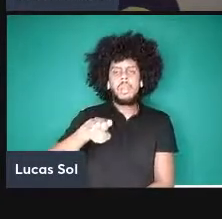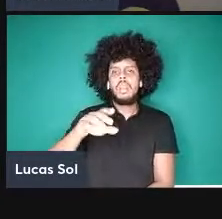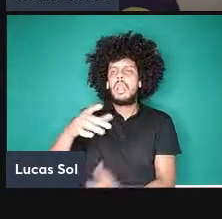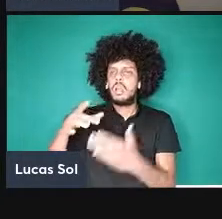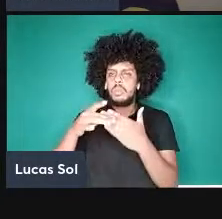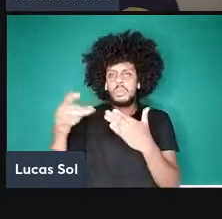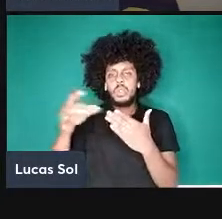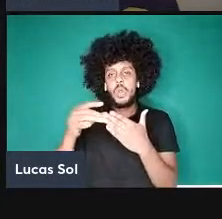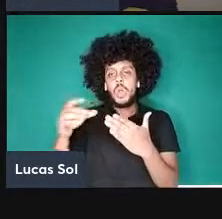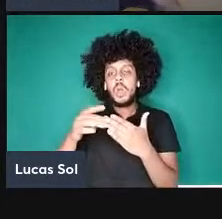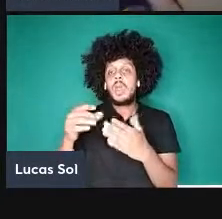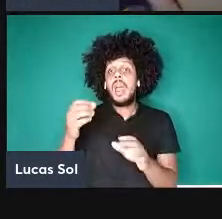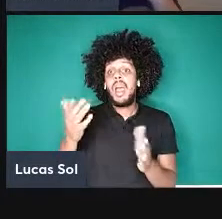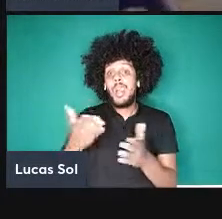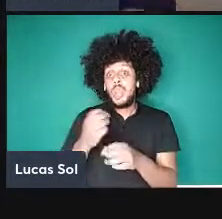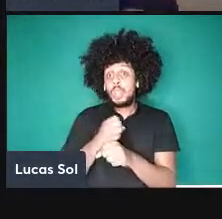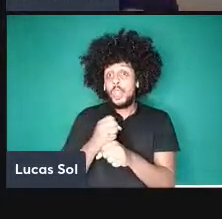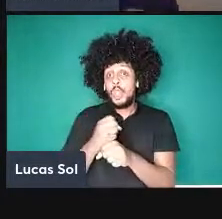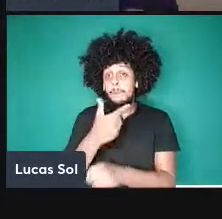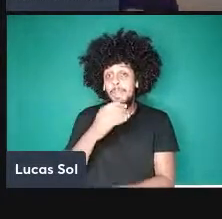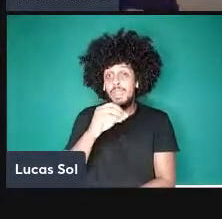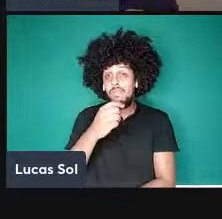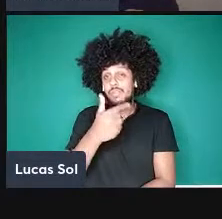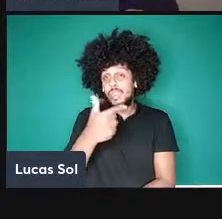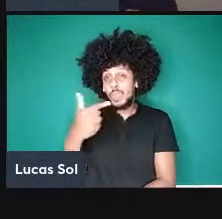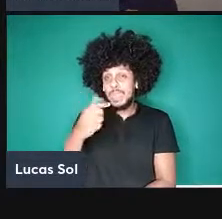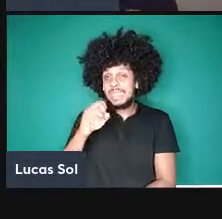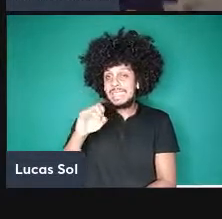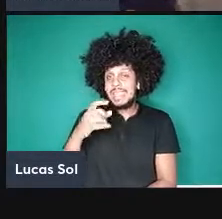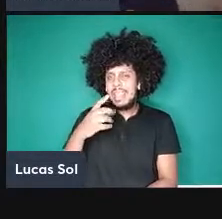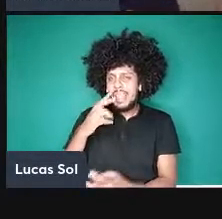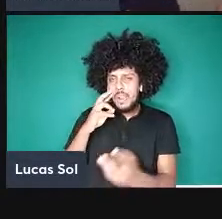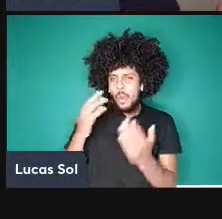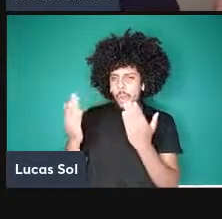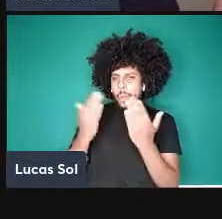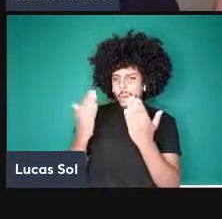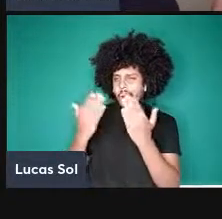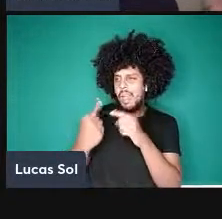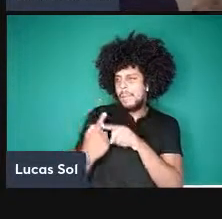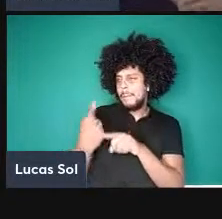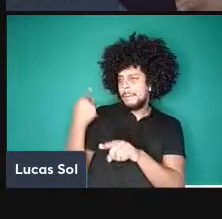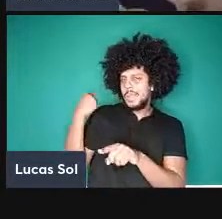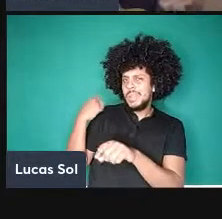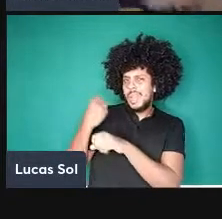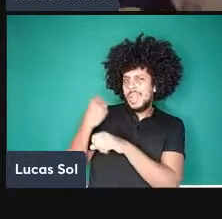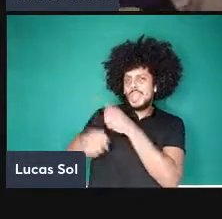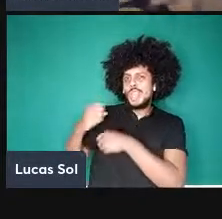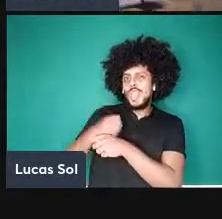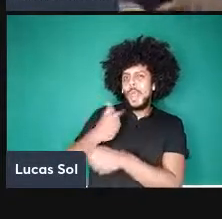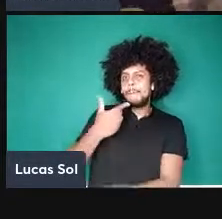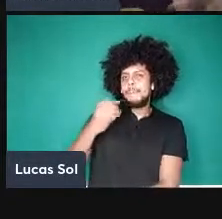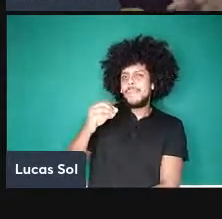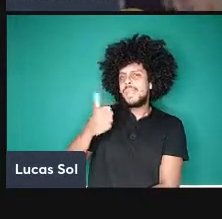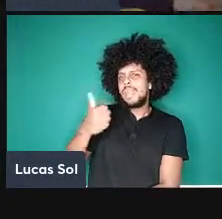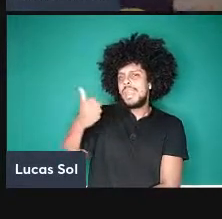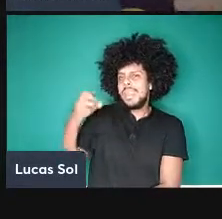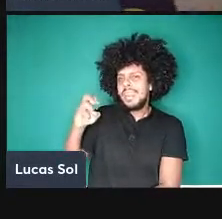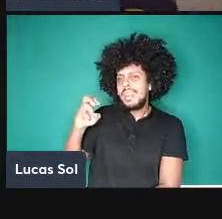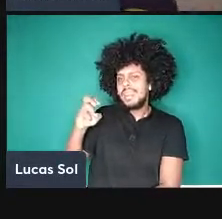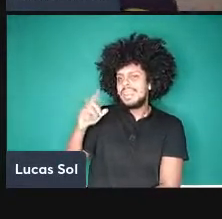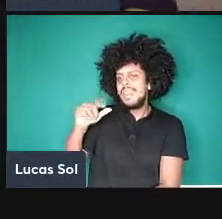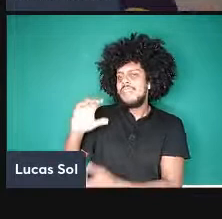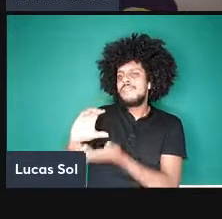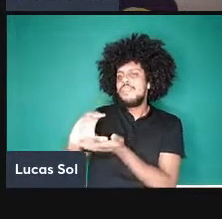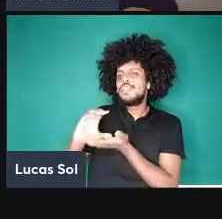a gente olhar aqui em 2015 a gente vê que os investimentos eles eram muito mais acanhados então a gente teve um crescimento exponencial também